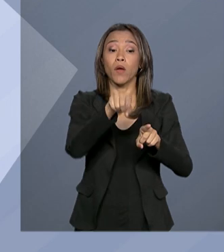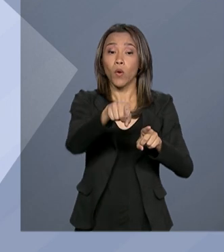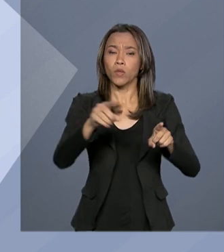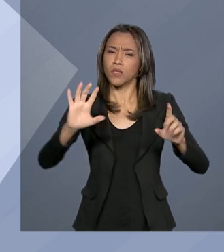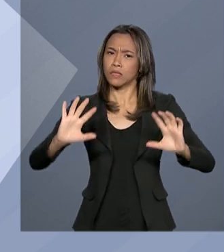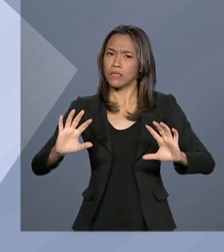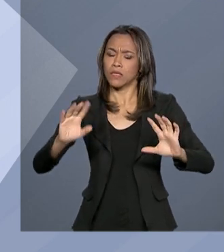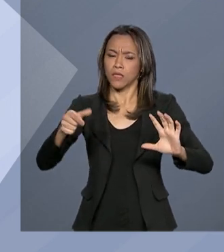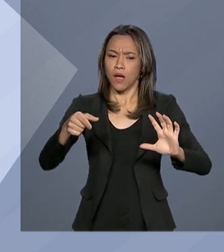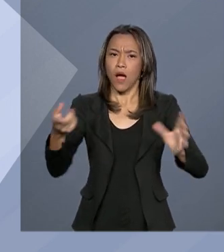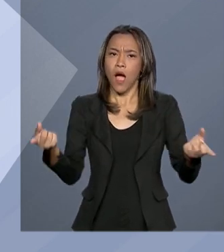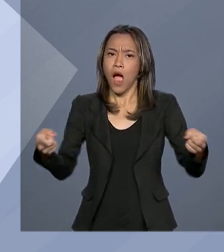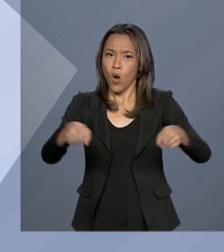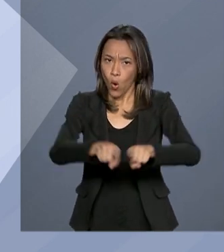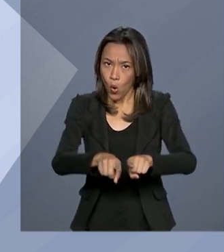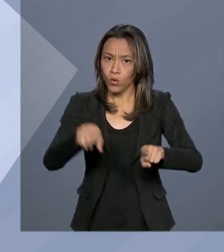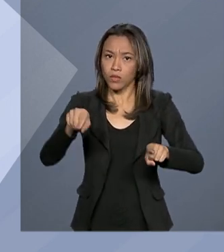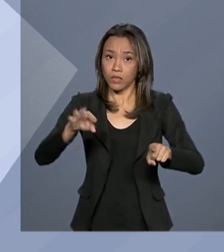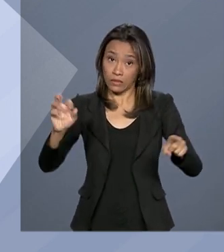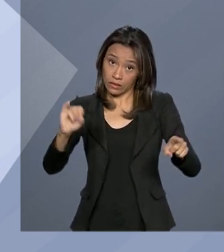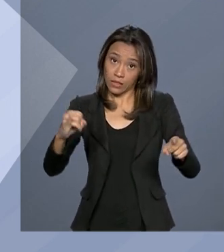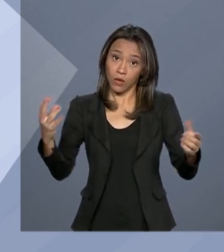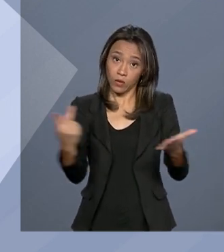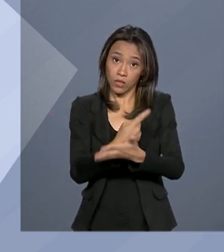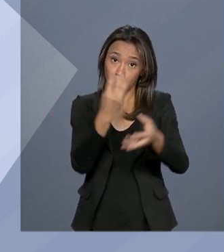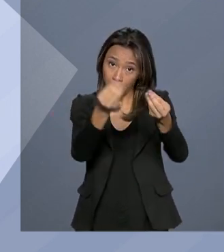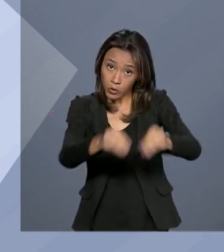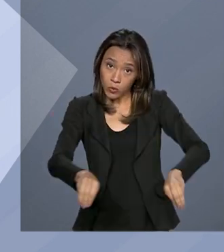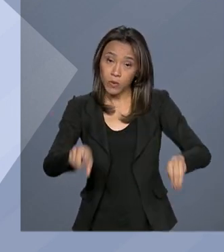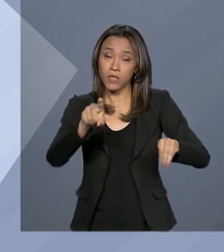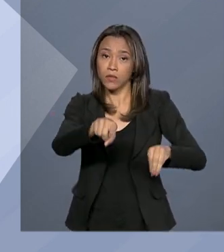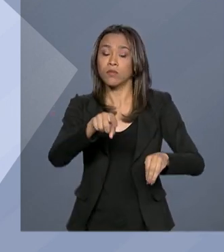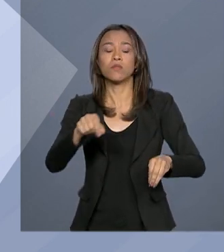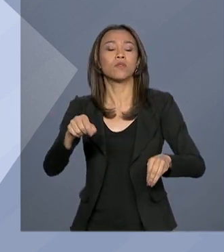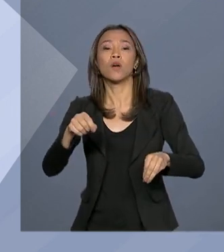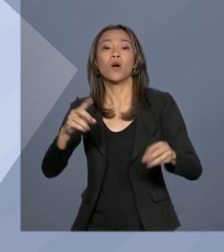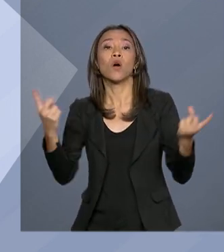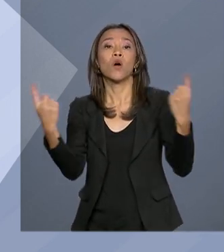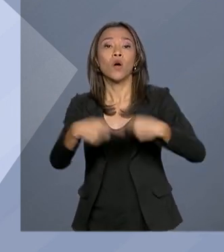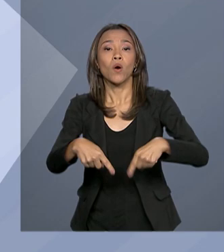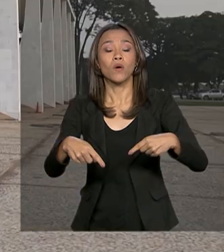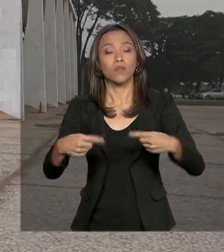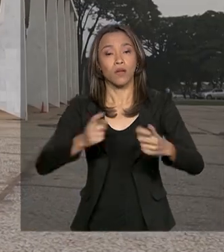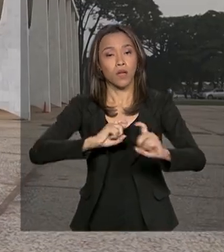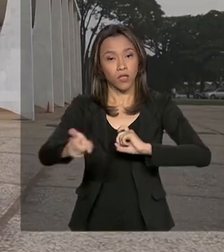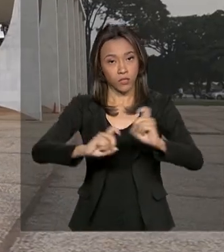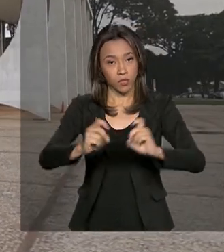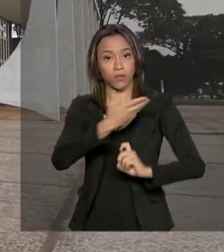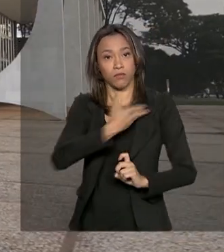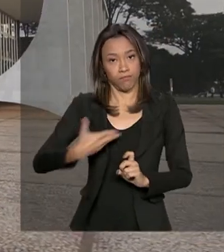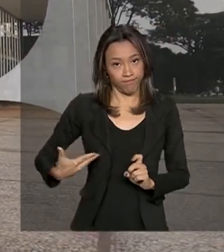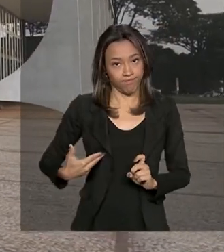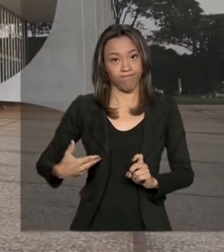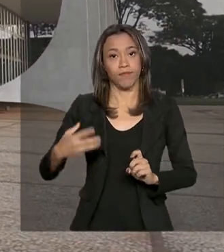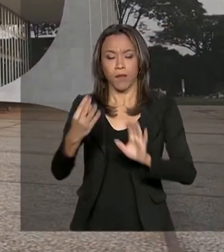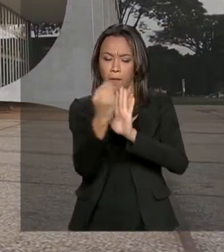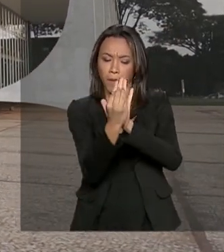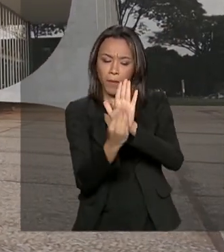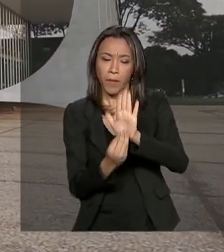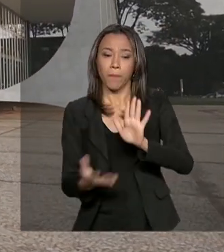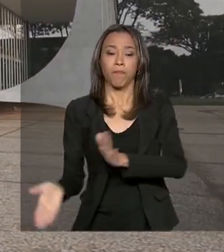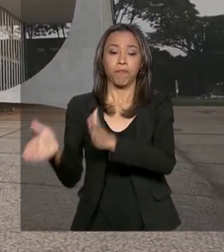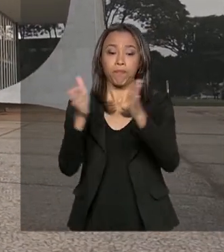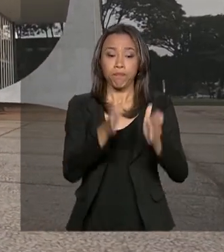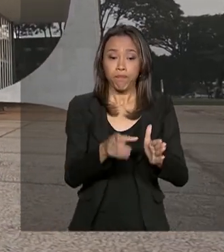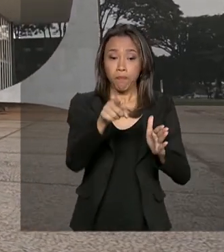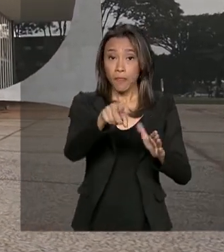de entes públicos lesados no caso de processos de improbidade administrativa. O texto principal sobre o chamado